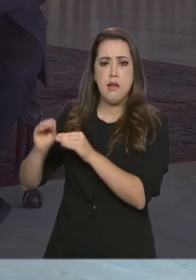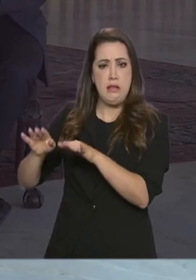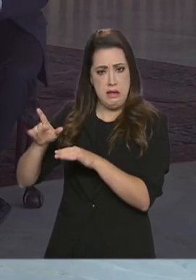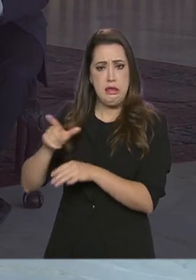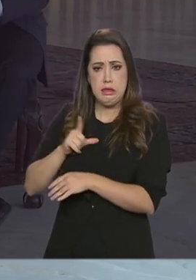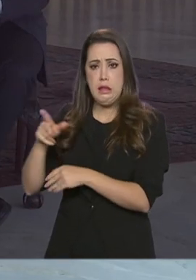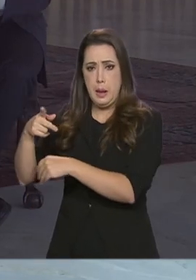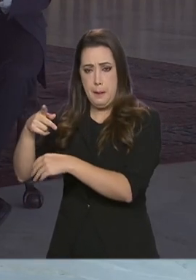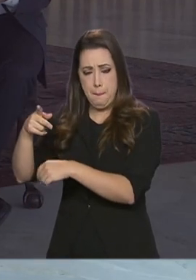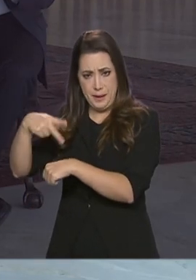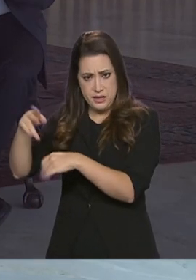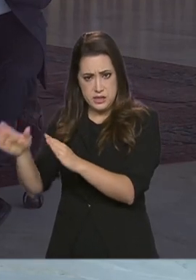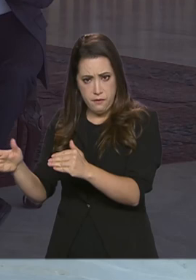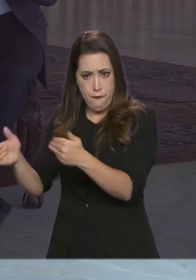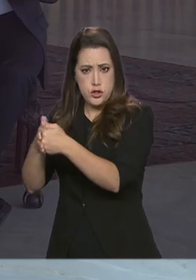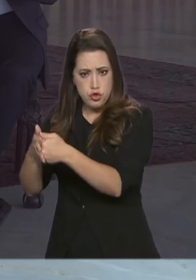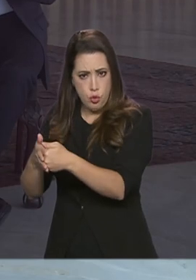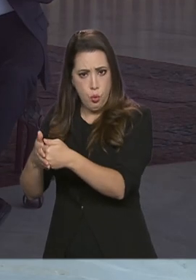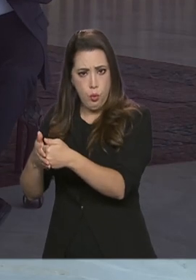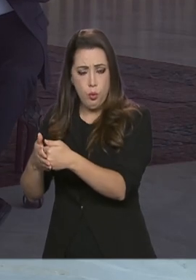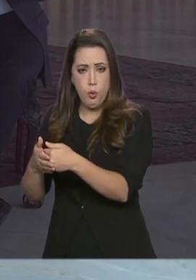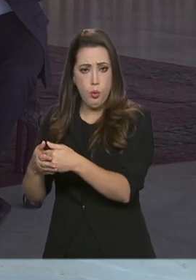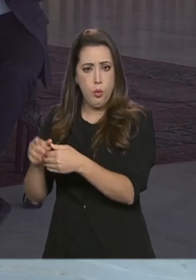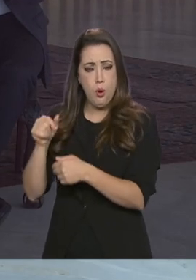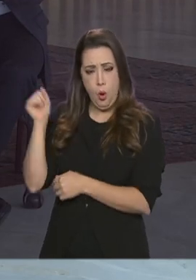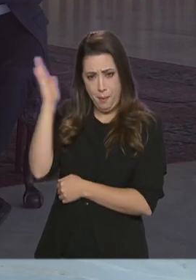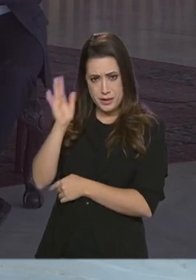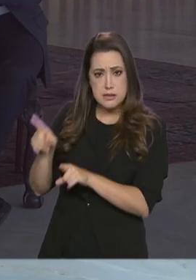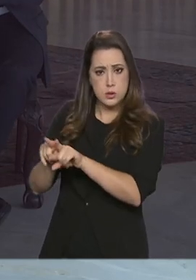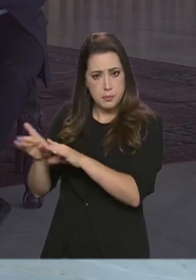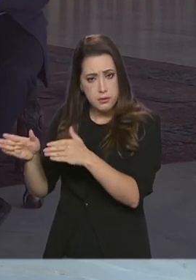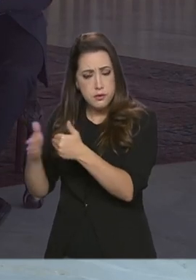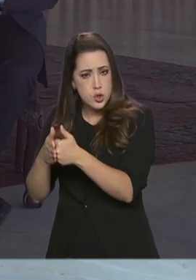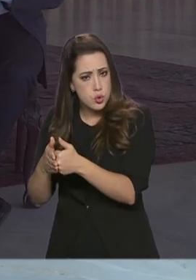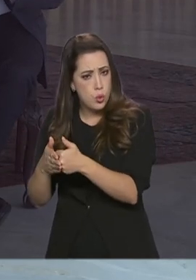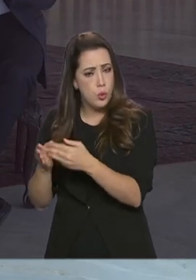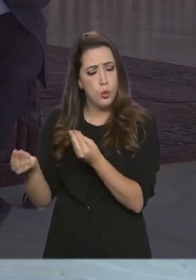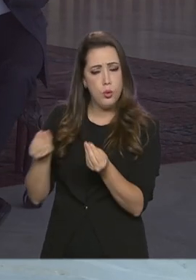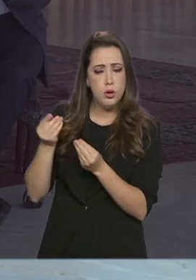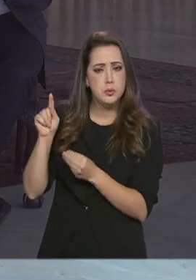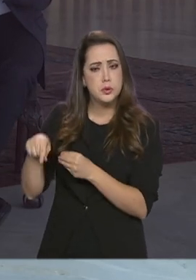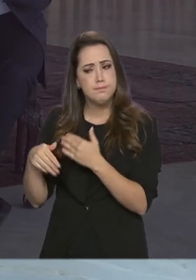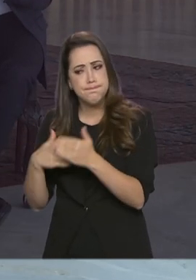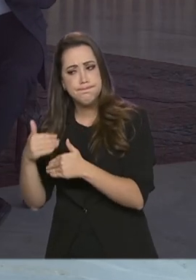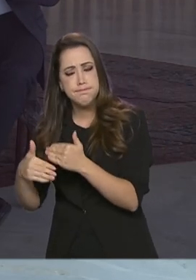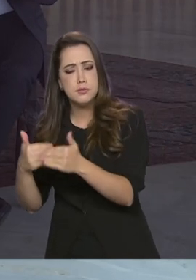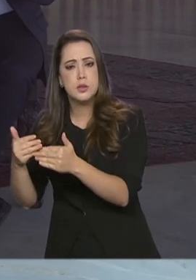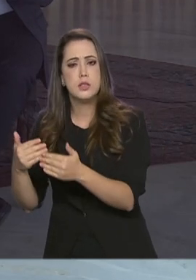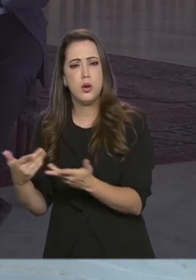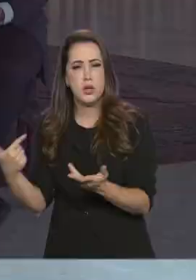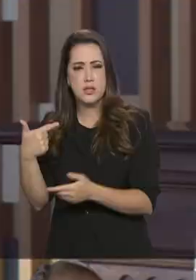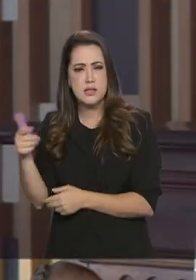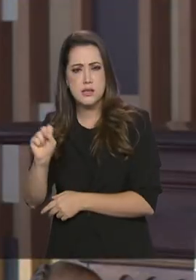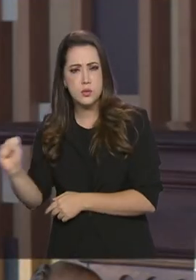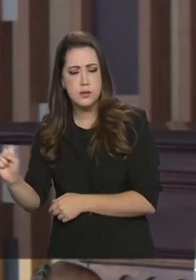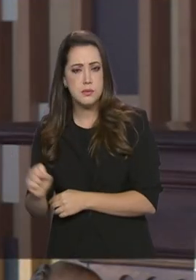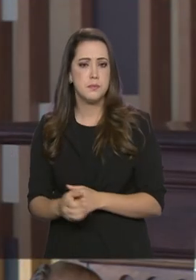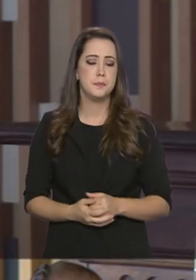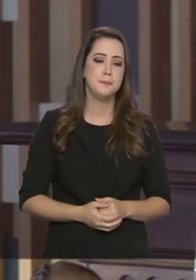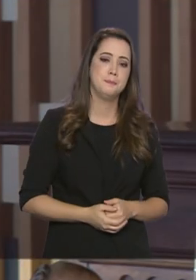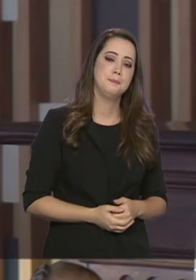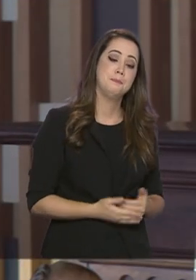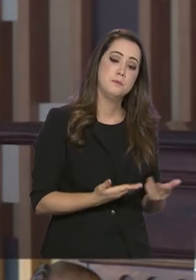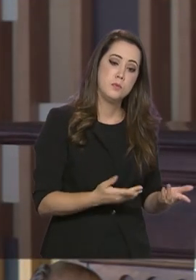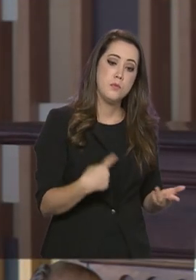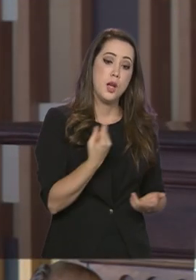também tem fronteiras fechadas. Esse processo vai se distender nesse segundo semestre? Como é que o senhor avalia isso? Sim.